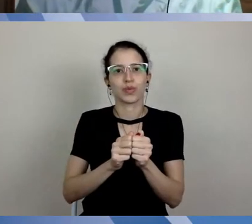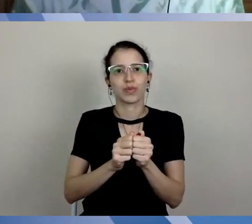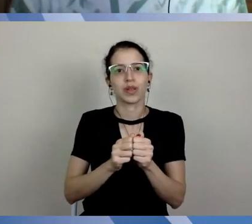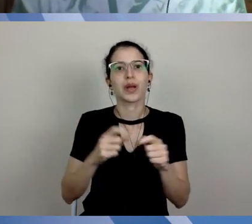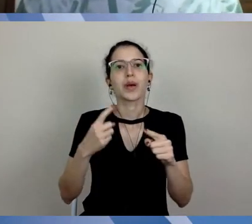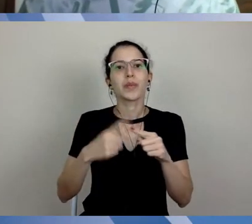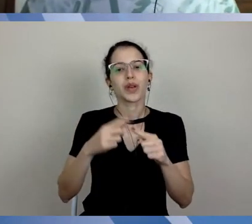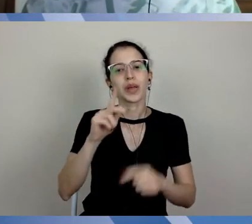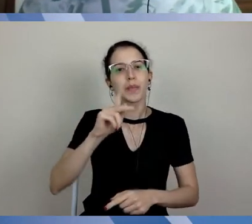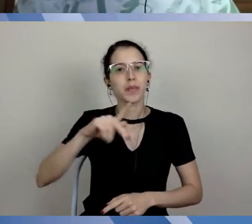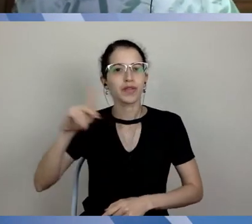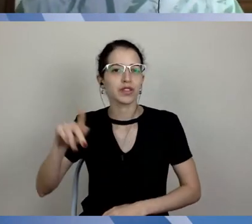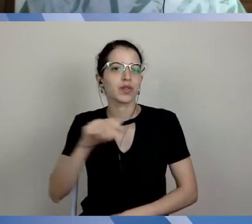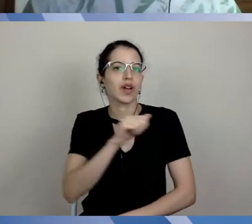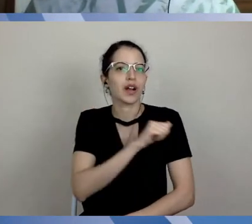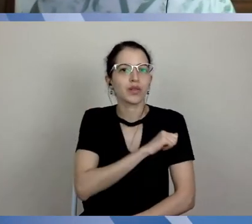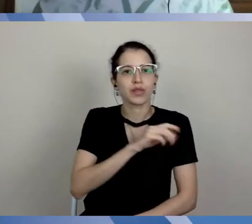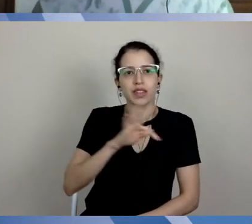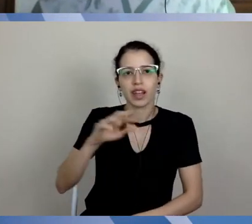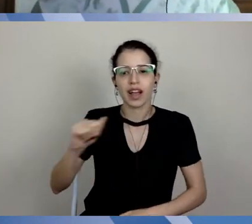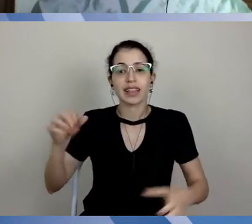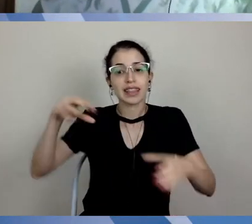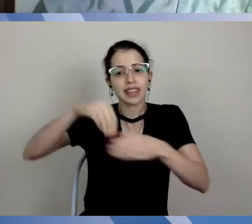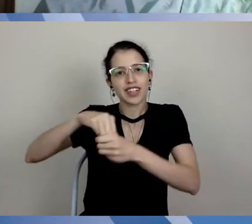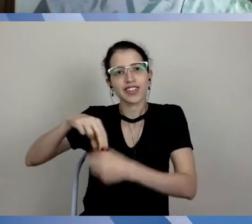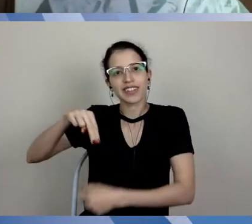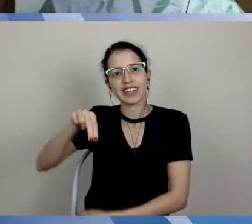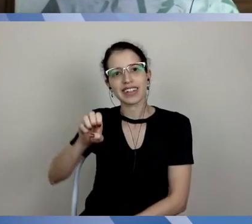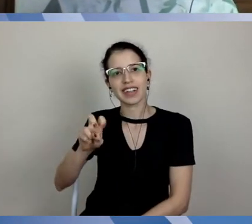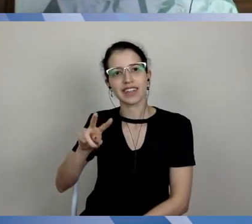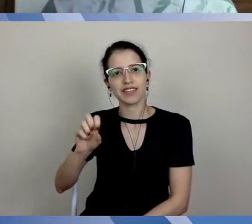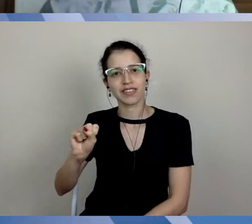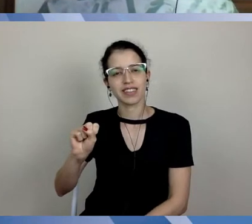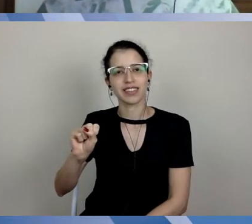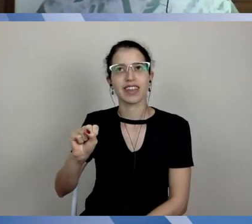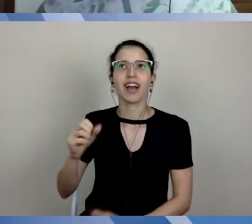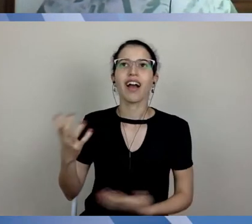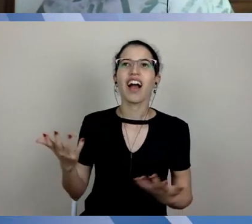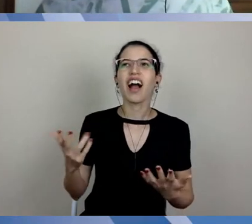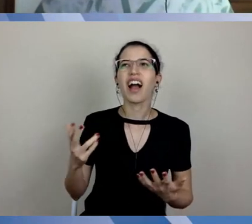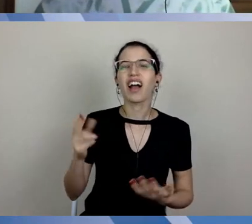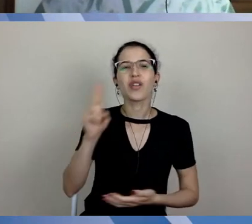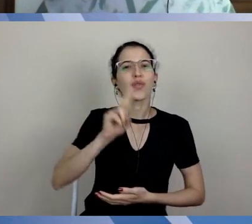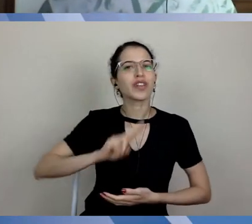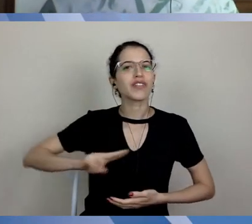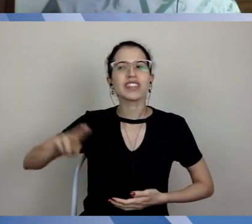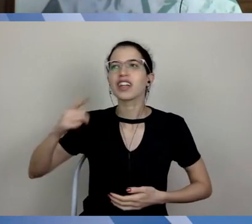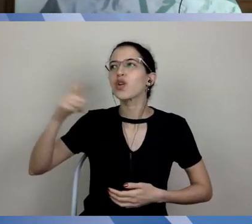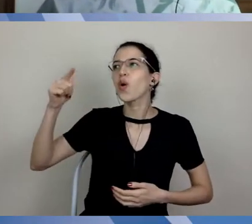que vão fazer esse trabalho. Então, a gente pensa, várias universidades voltaram os estágios,